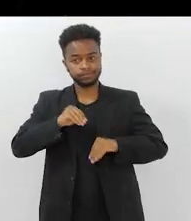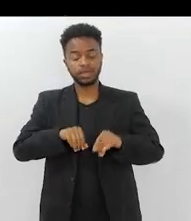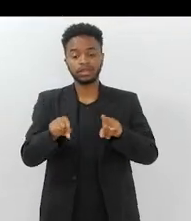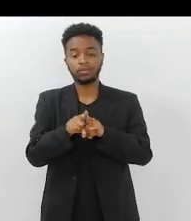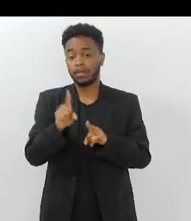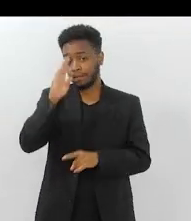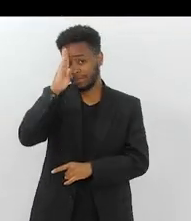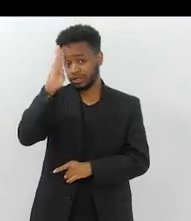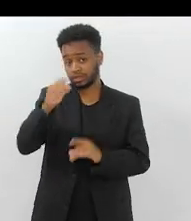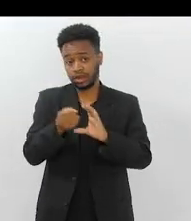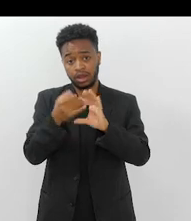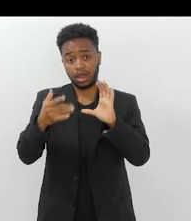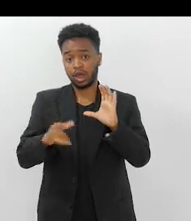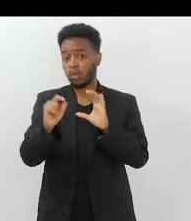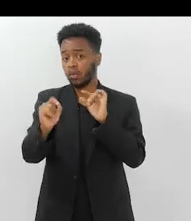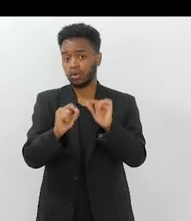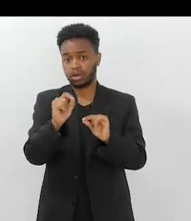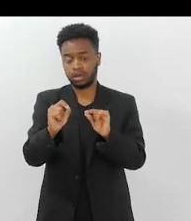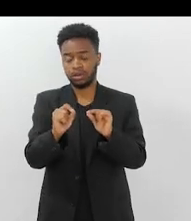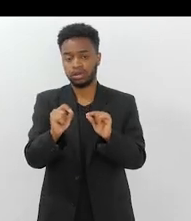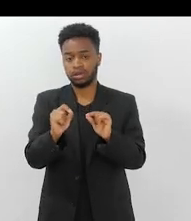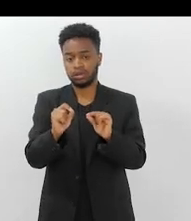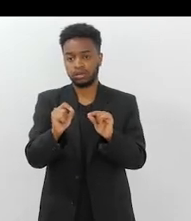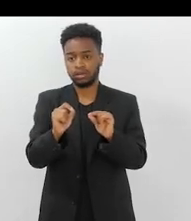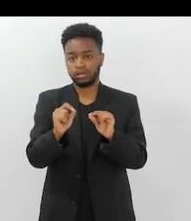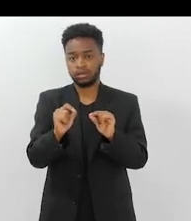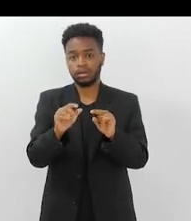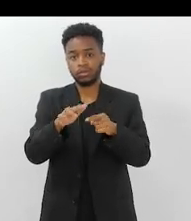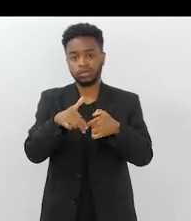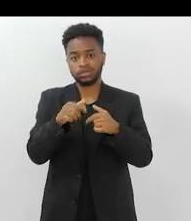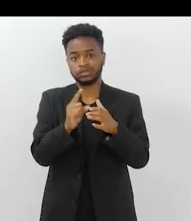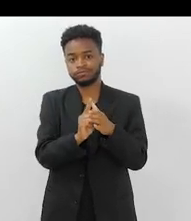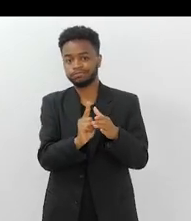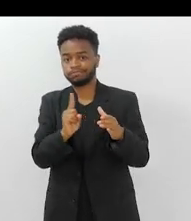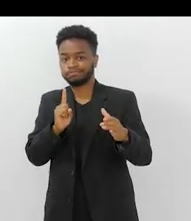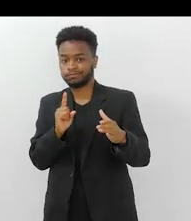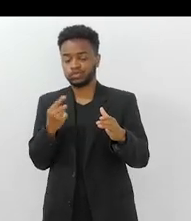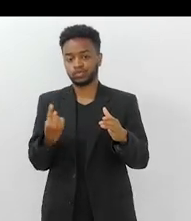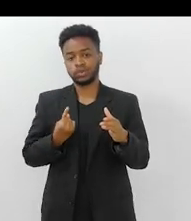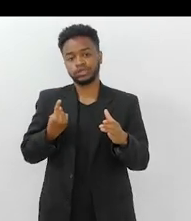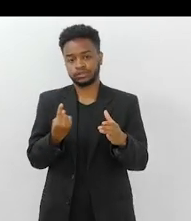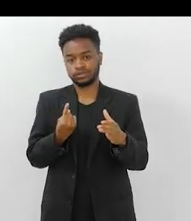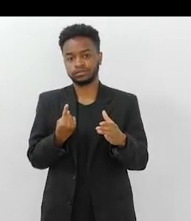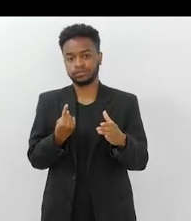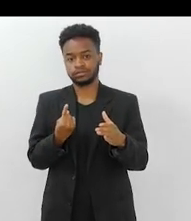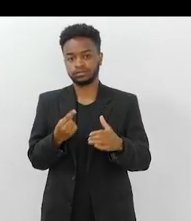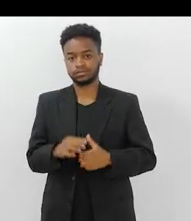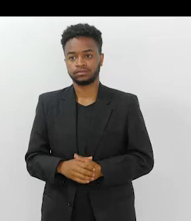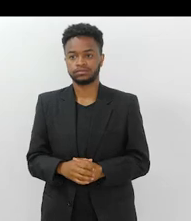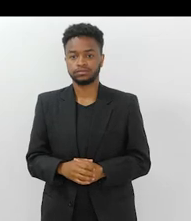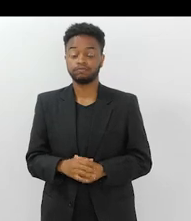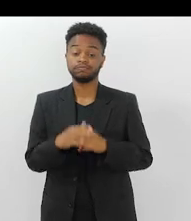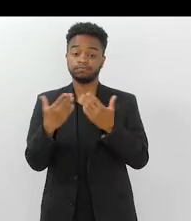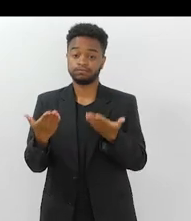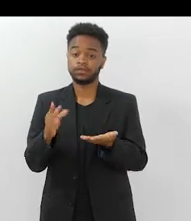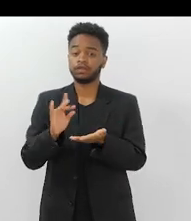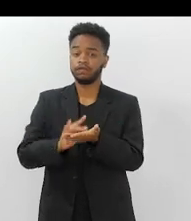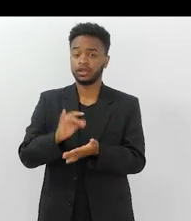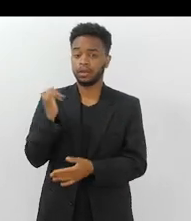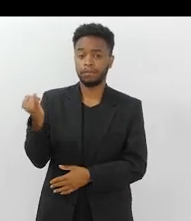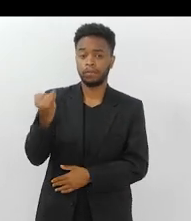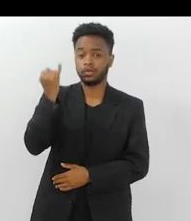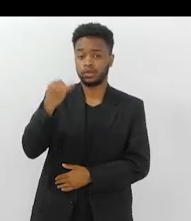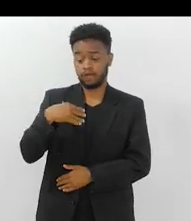um dos principais fatores é o isolamento, é a solidão. E aí é muito